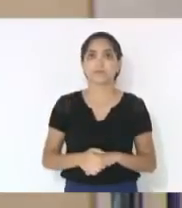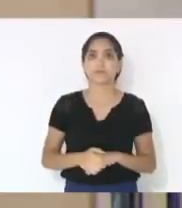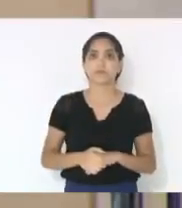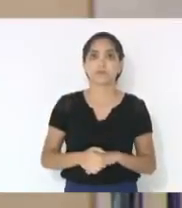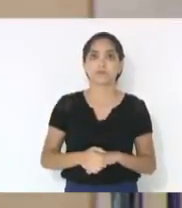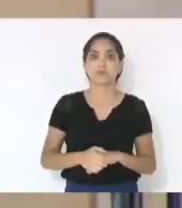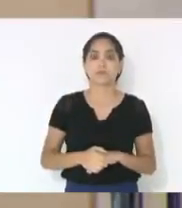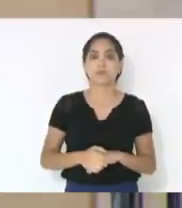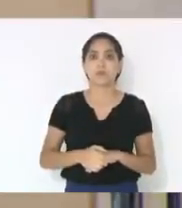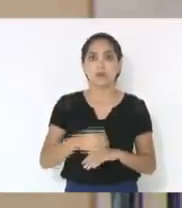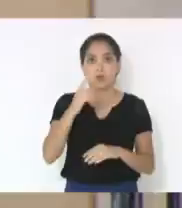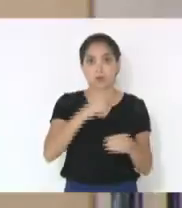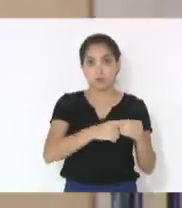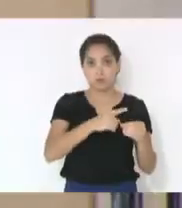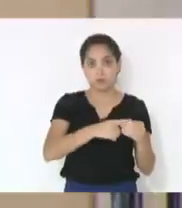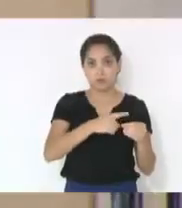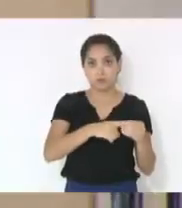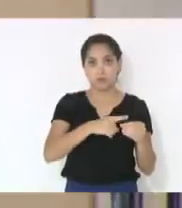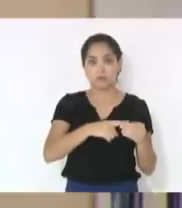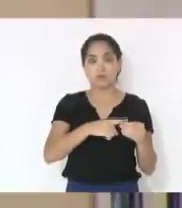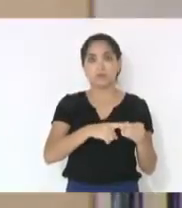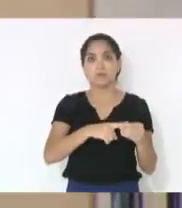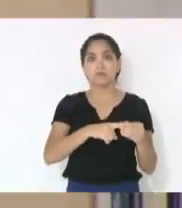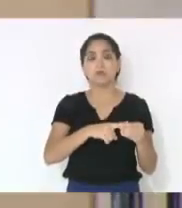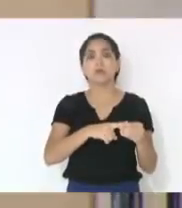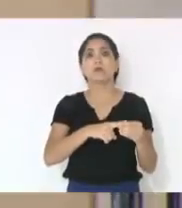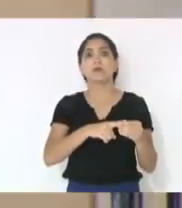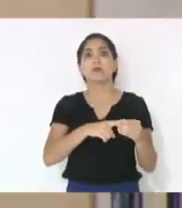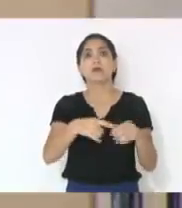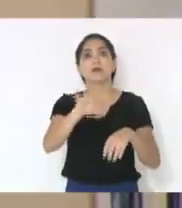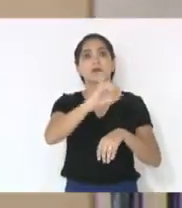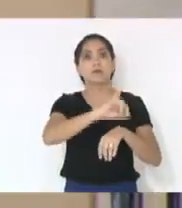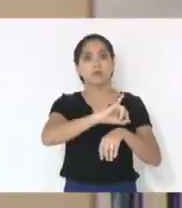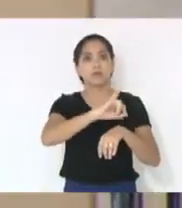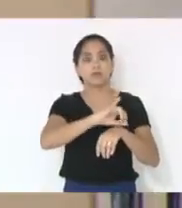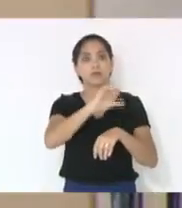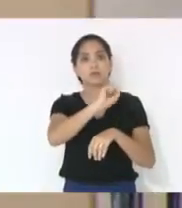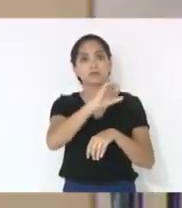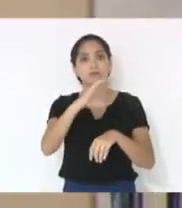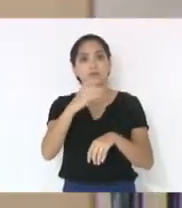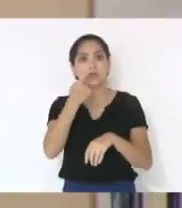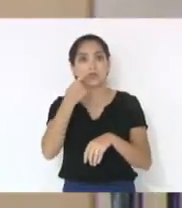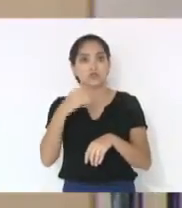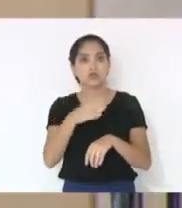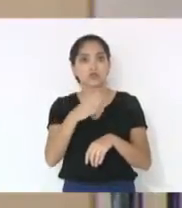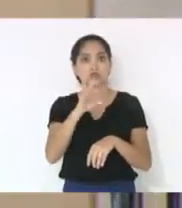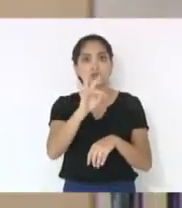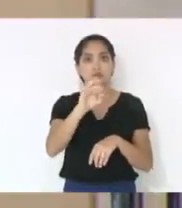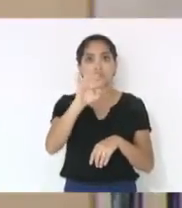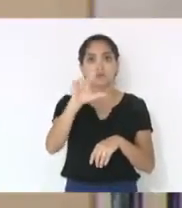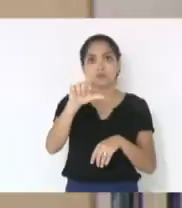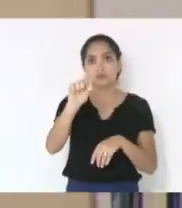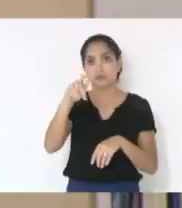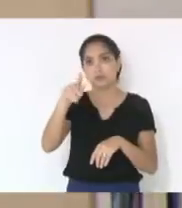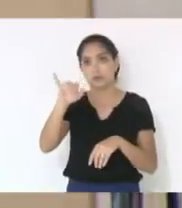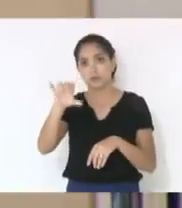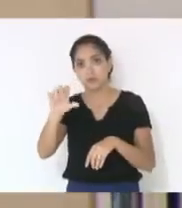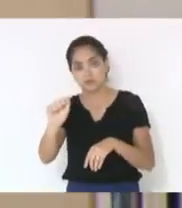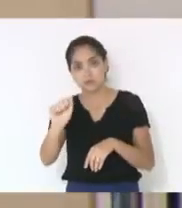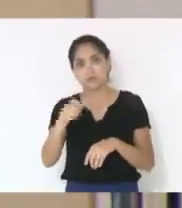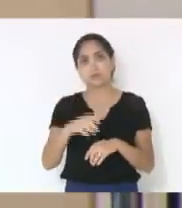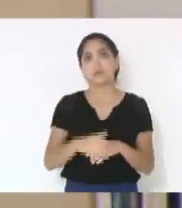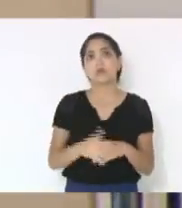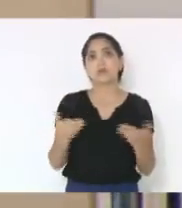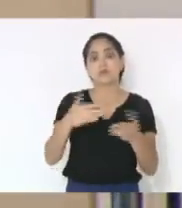Confere ao município de Armazém o título de capital catarinense da Tilápia. Em discussão, não haveria quem quer discutir, em